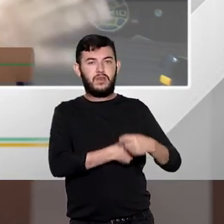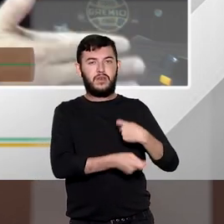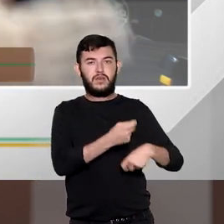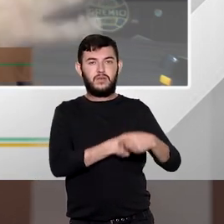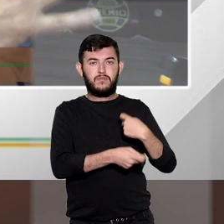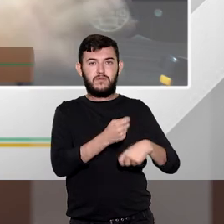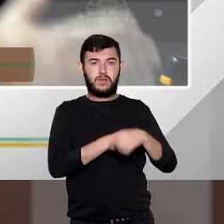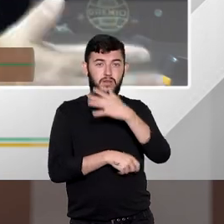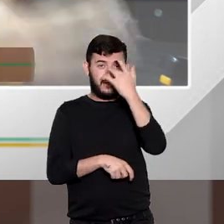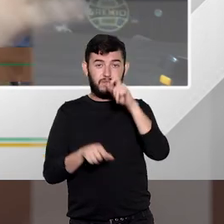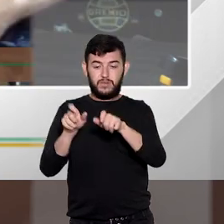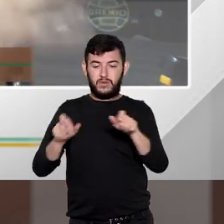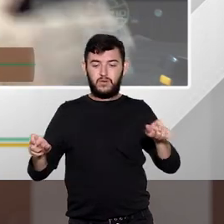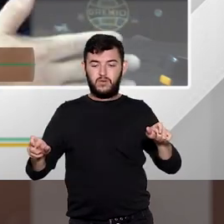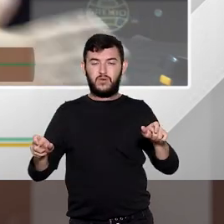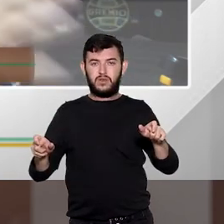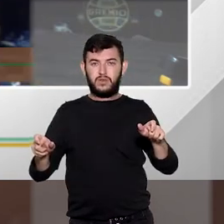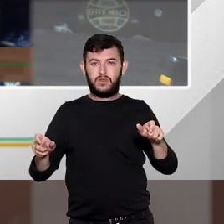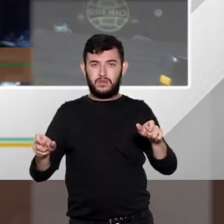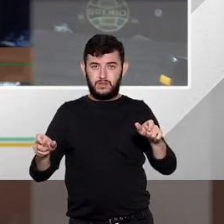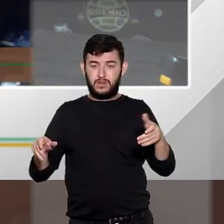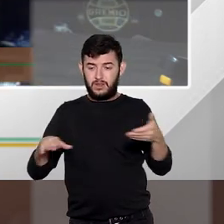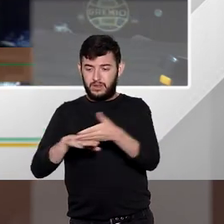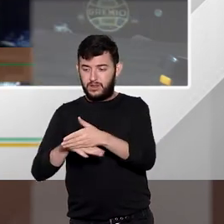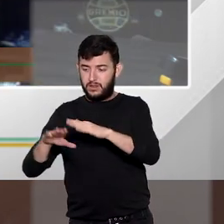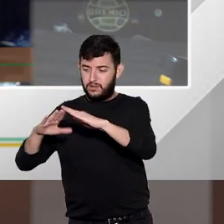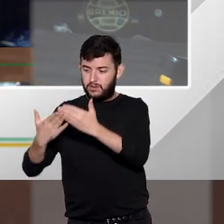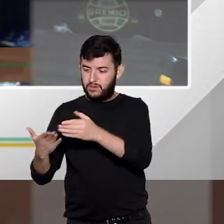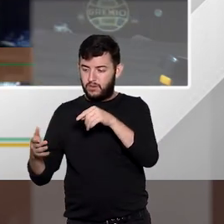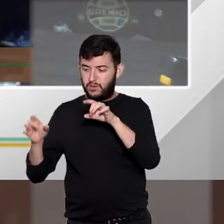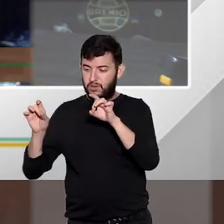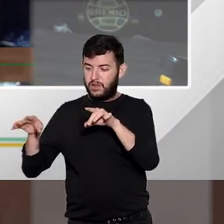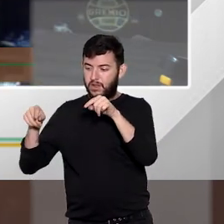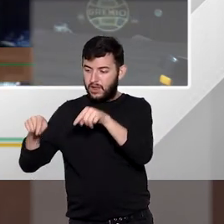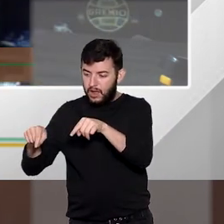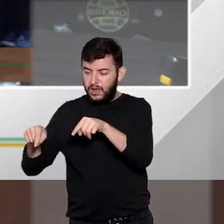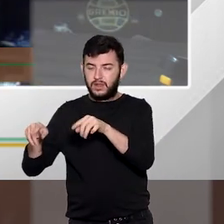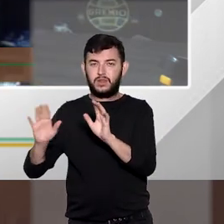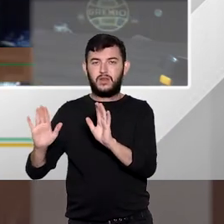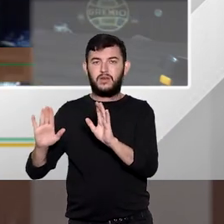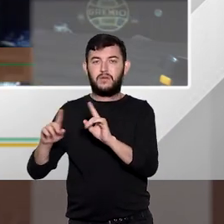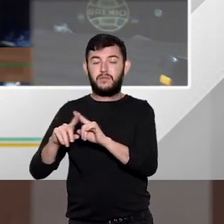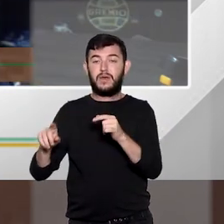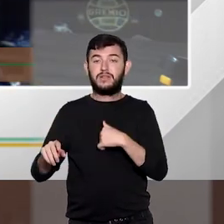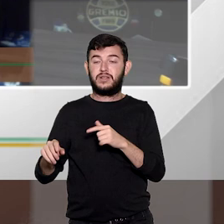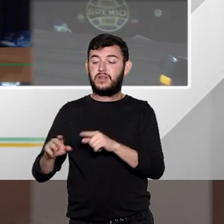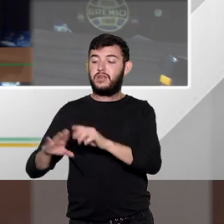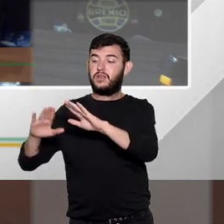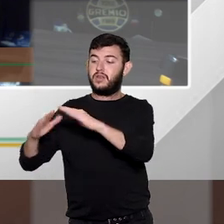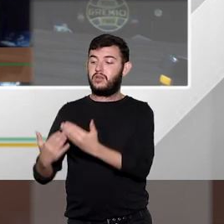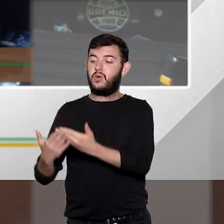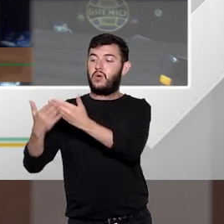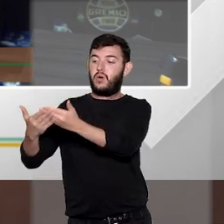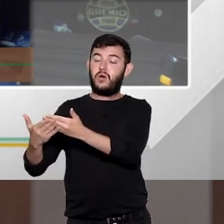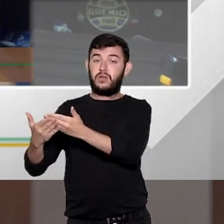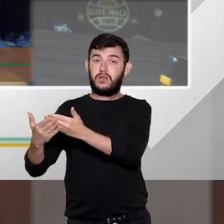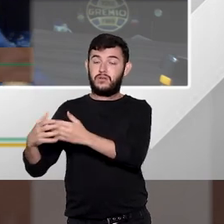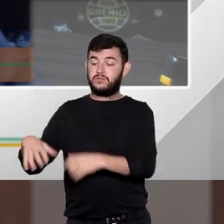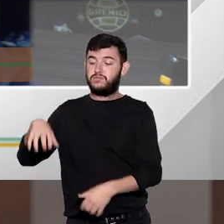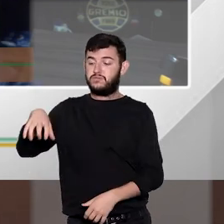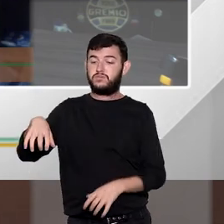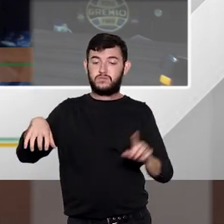inserido na escola aos estudantes basta que ele esteja vendendo próximo a uma escola